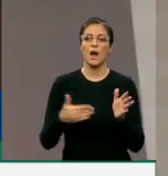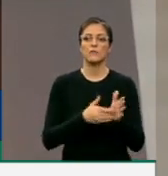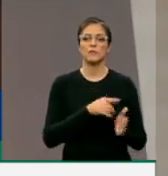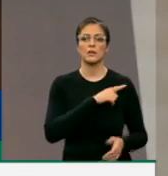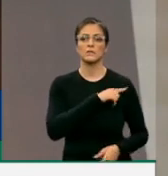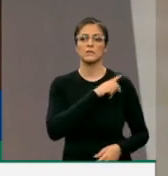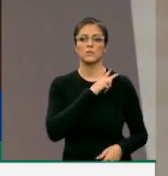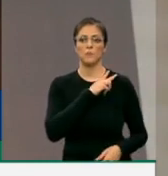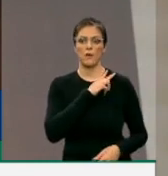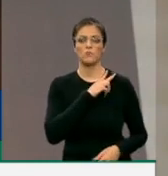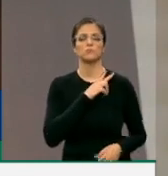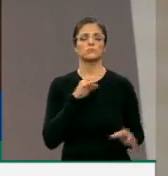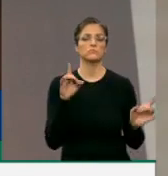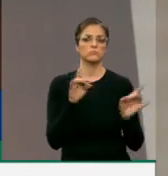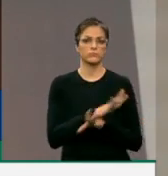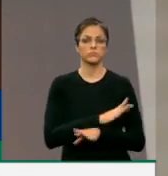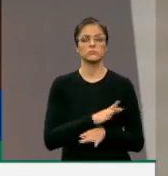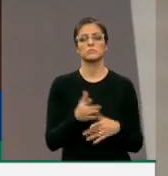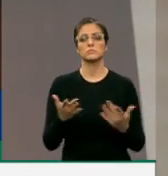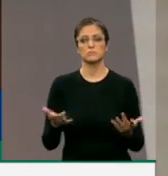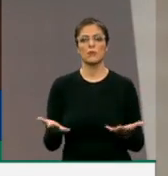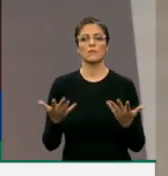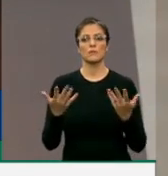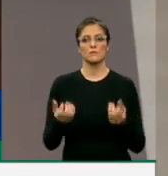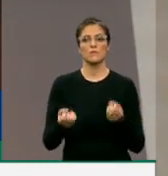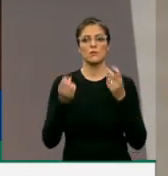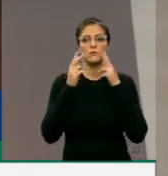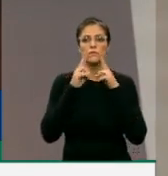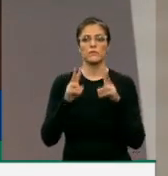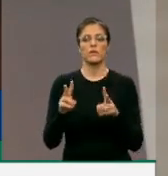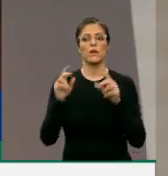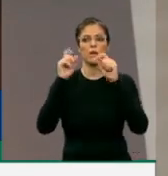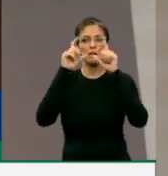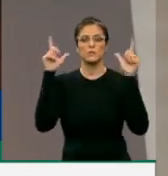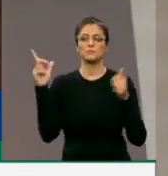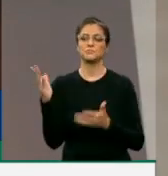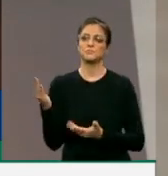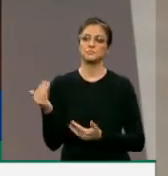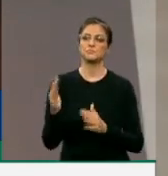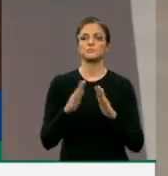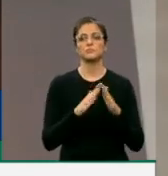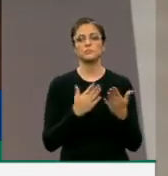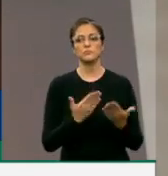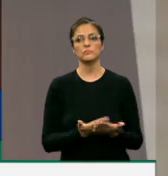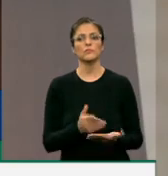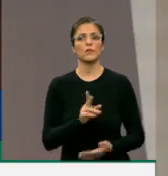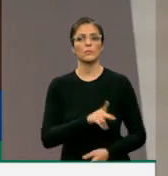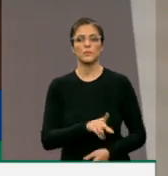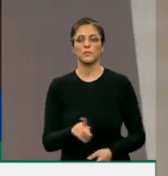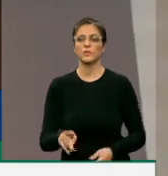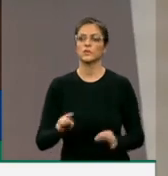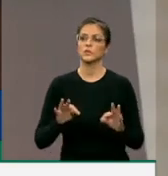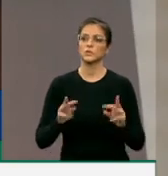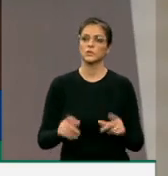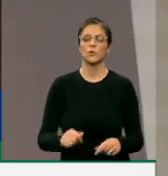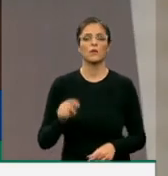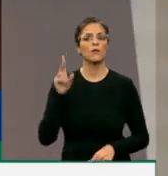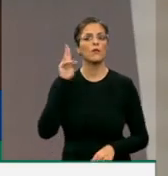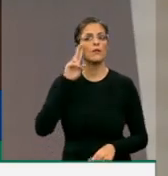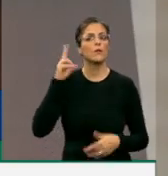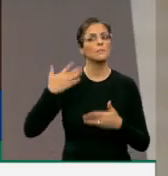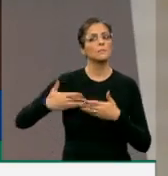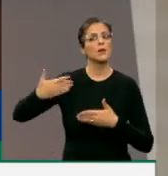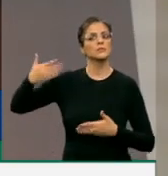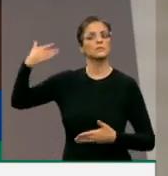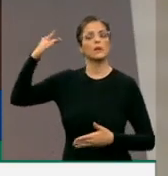Soraya, que a gente vote, que a gente olhe para a juventude, a gente olhe para a escola, que a gente olhe para os educadores. Em nome de Paulo Freire, em nome de Darcy